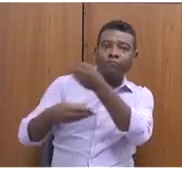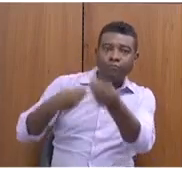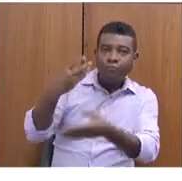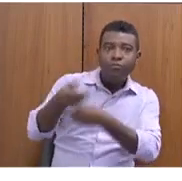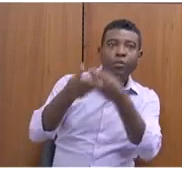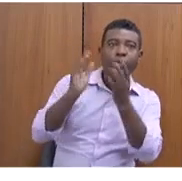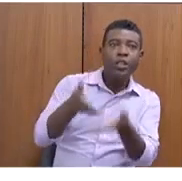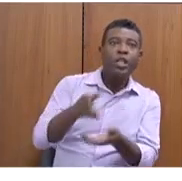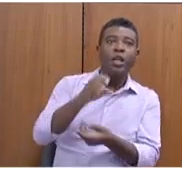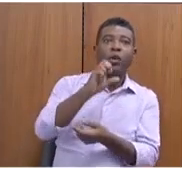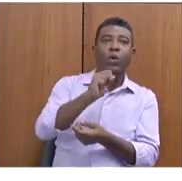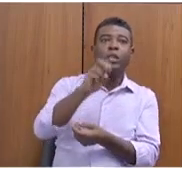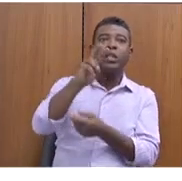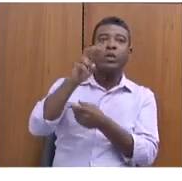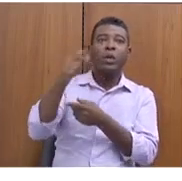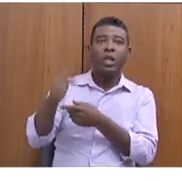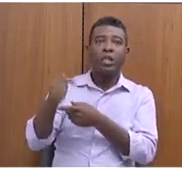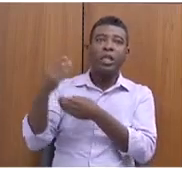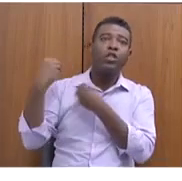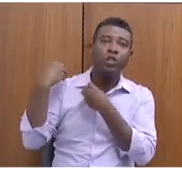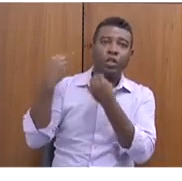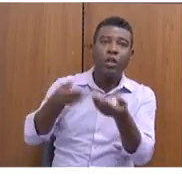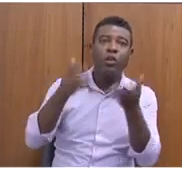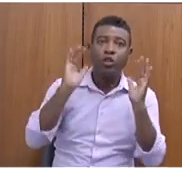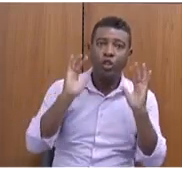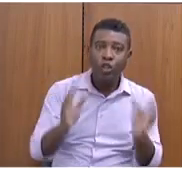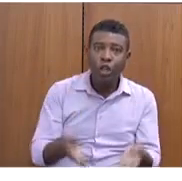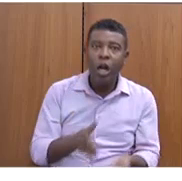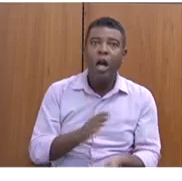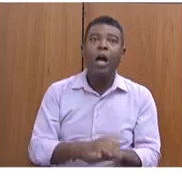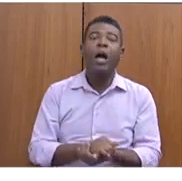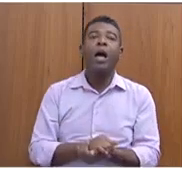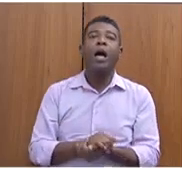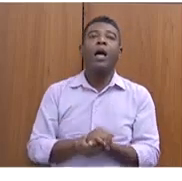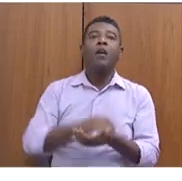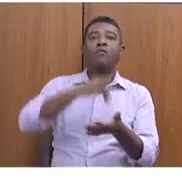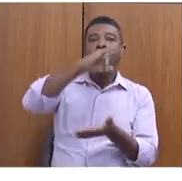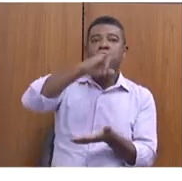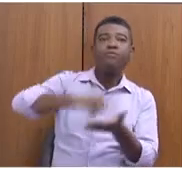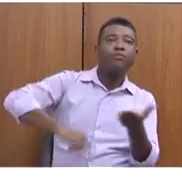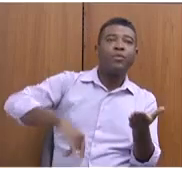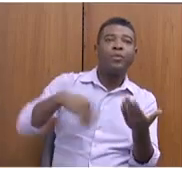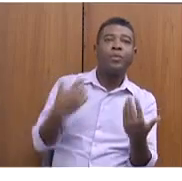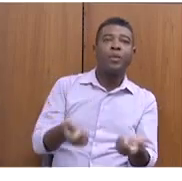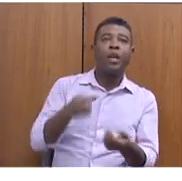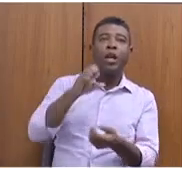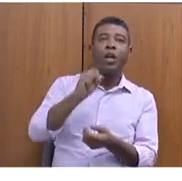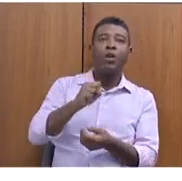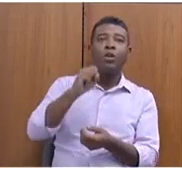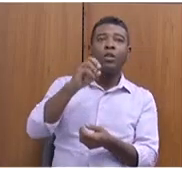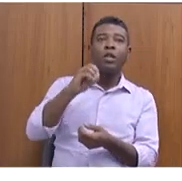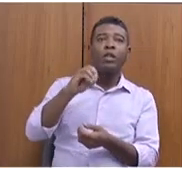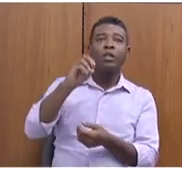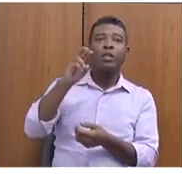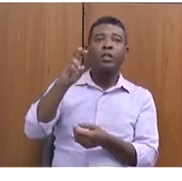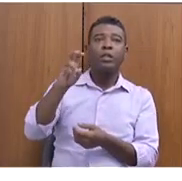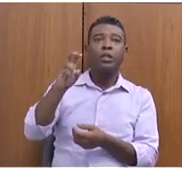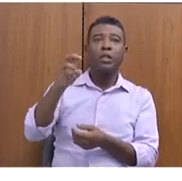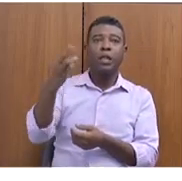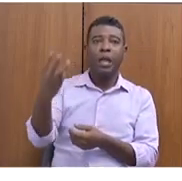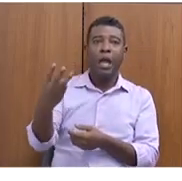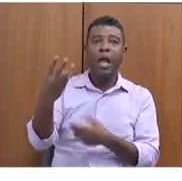.175 títulos entregues e a regularização rural, através da CEAPA, 847 títulos entregues.